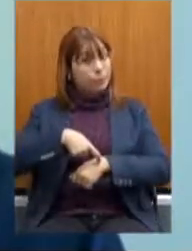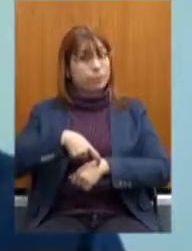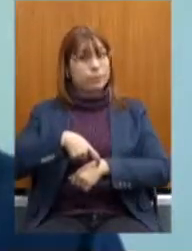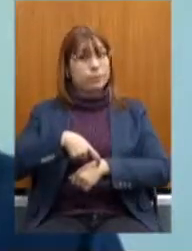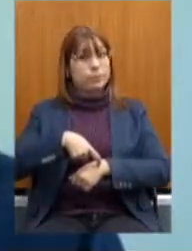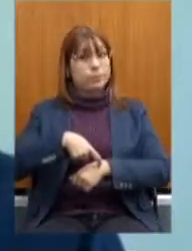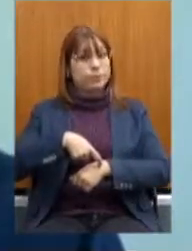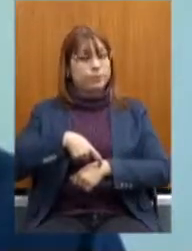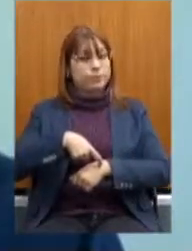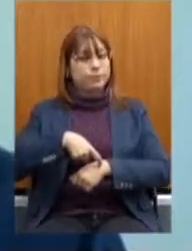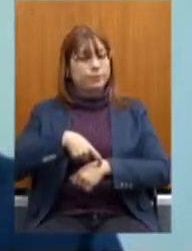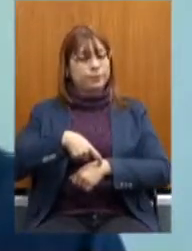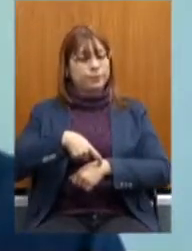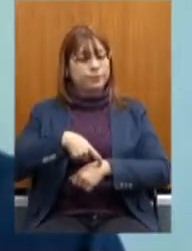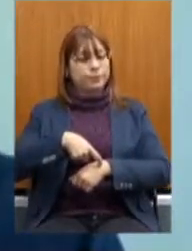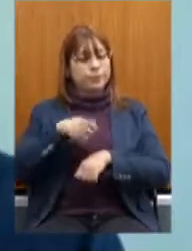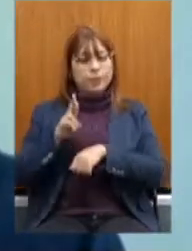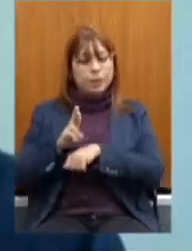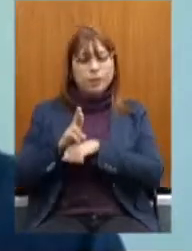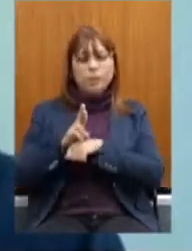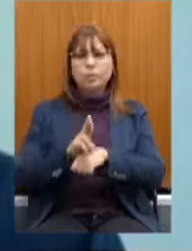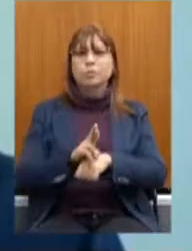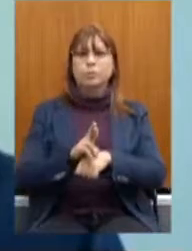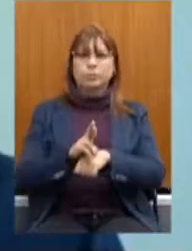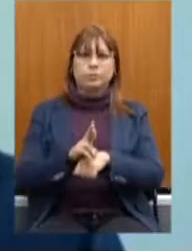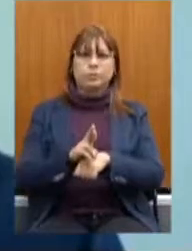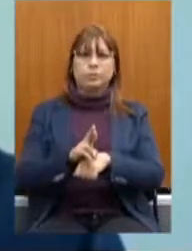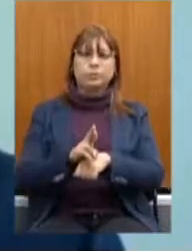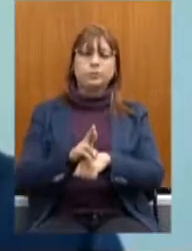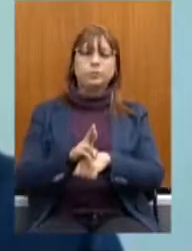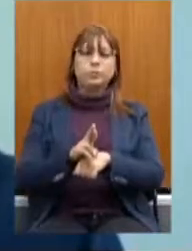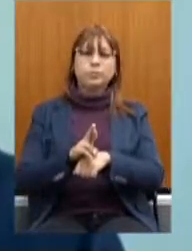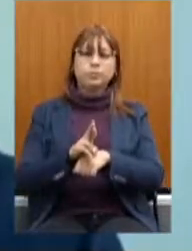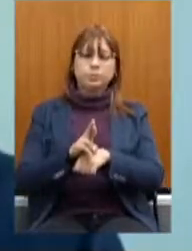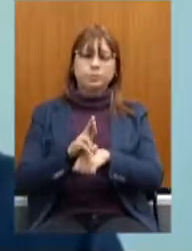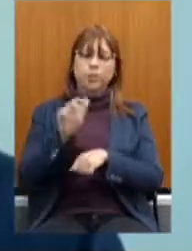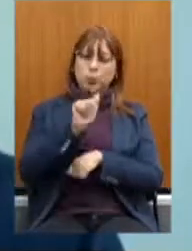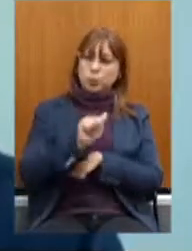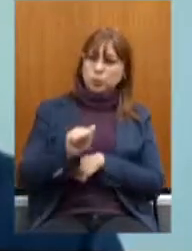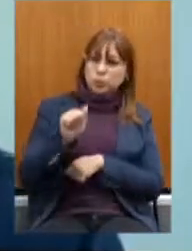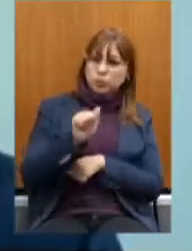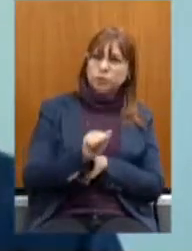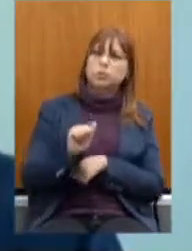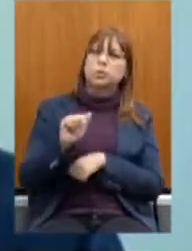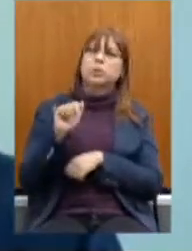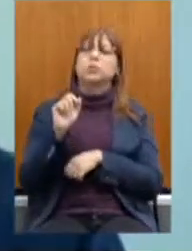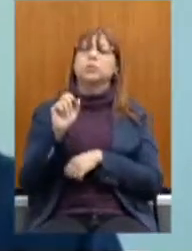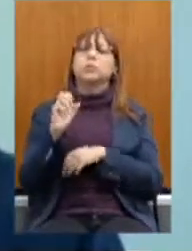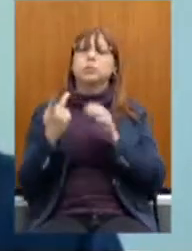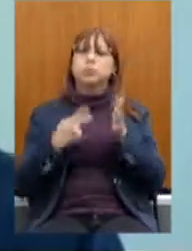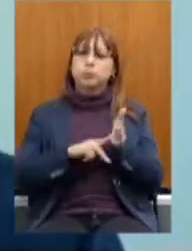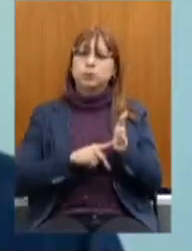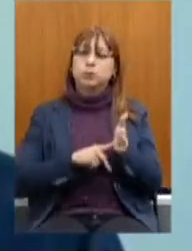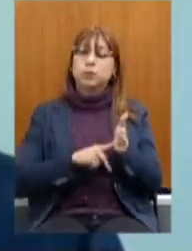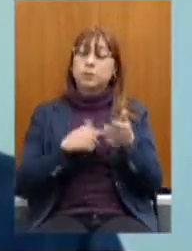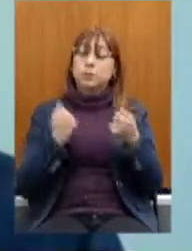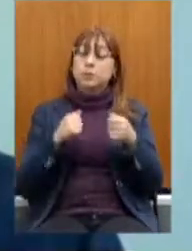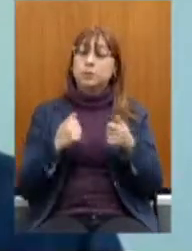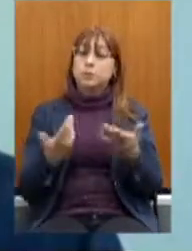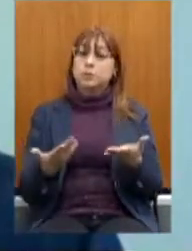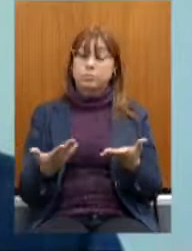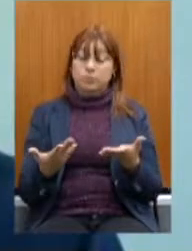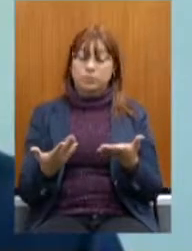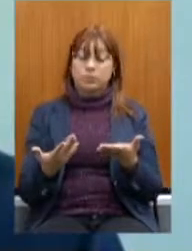A representatividade Realmente Que o sindicato E as associações Têm que ter É de diálogo Com os que estão